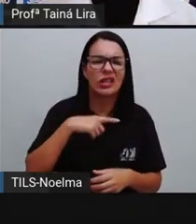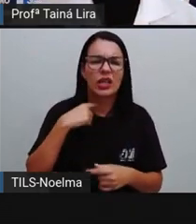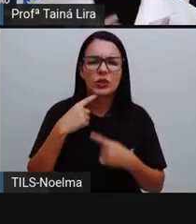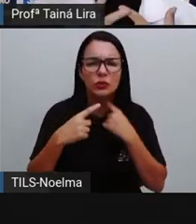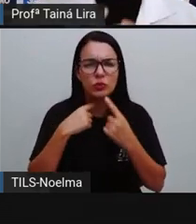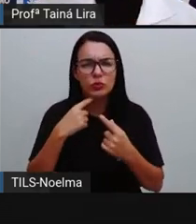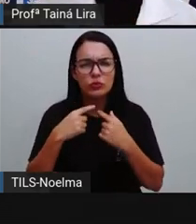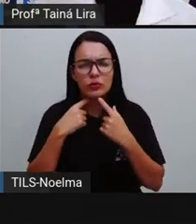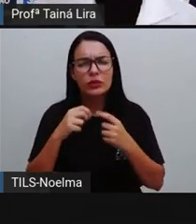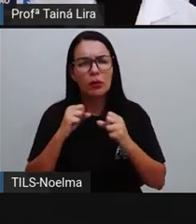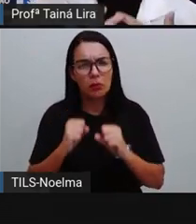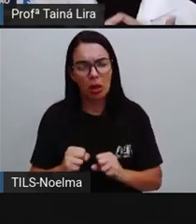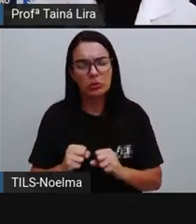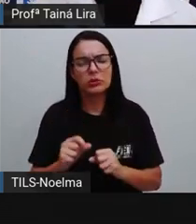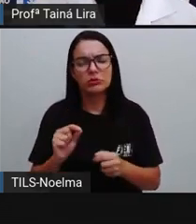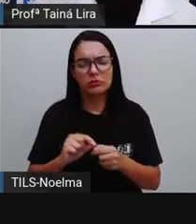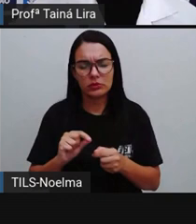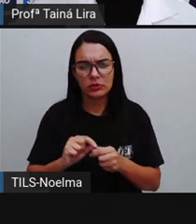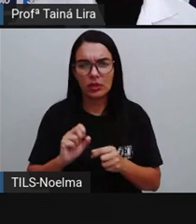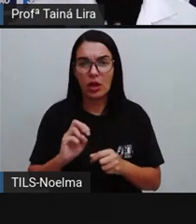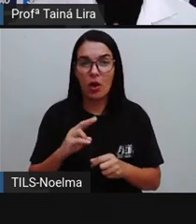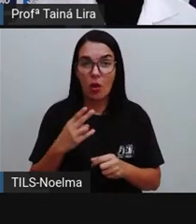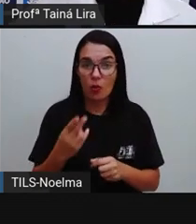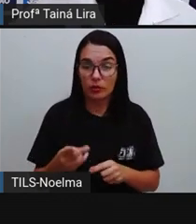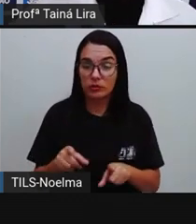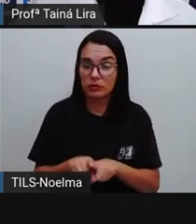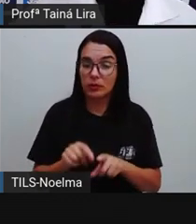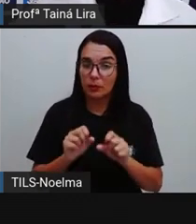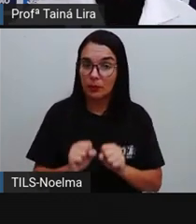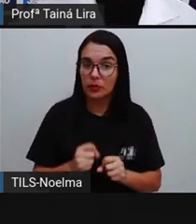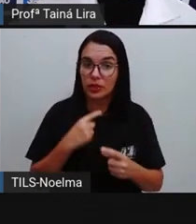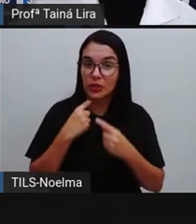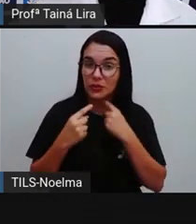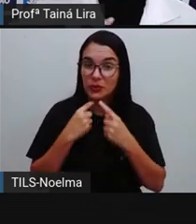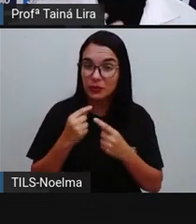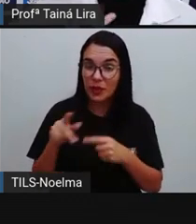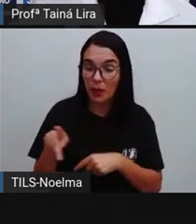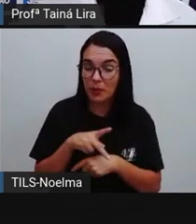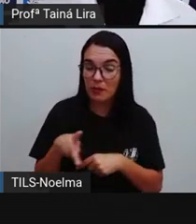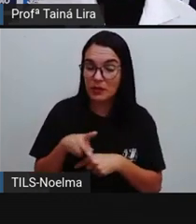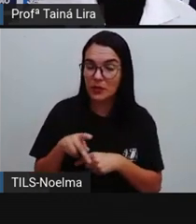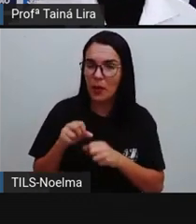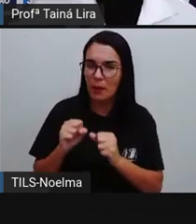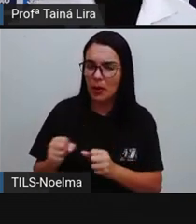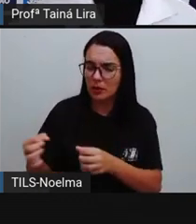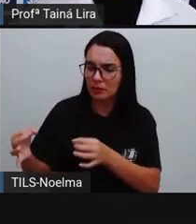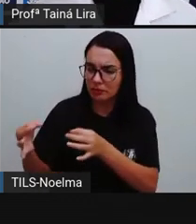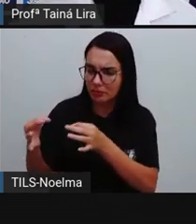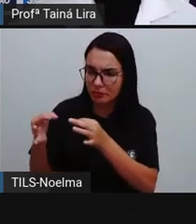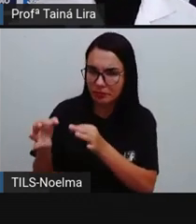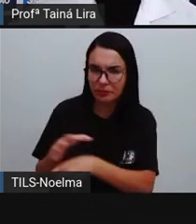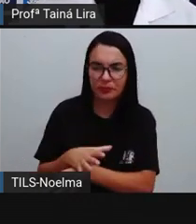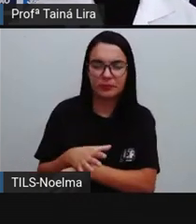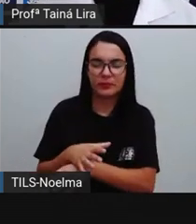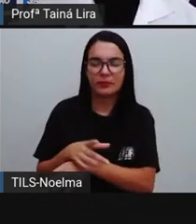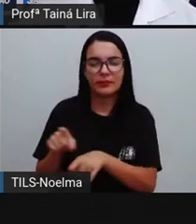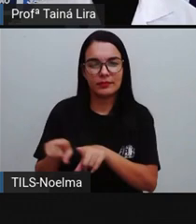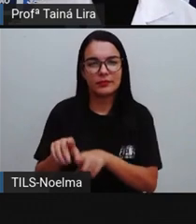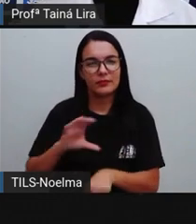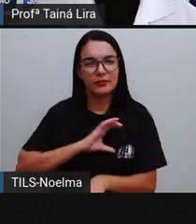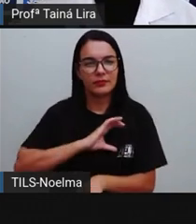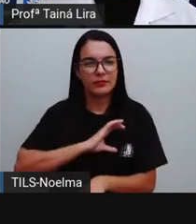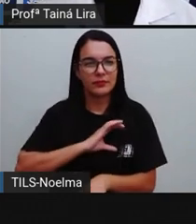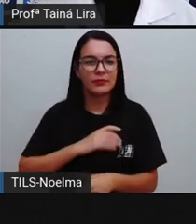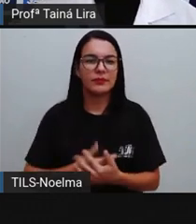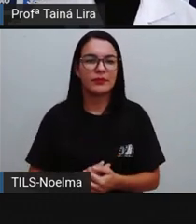precisa tirar, ou você também pode tirar essas dúvidas na escola com o seu professor, ou trocando ideias com os seus colegas,